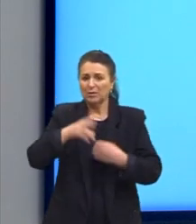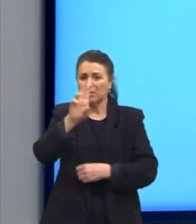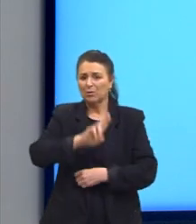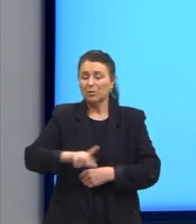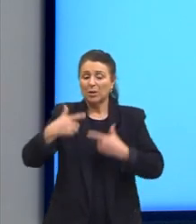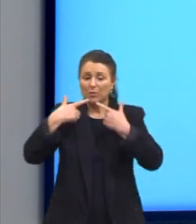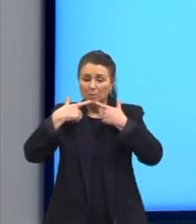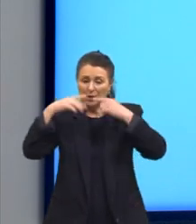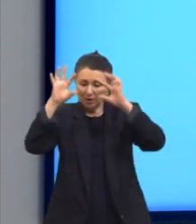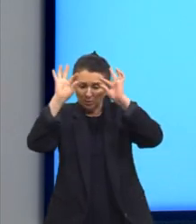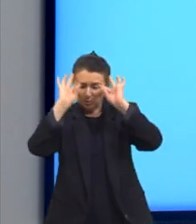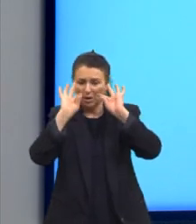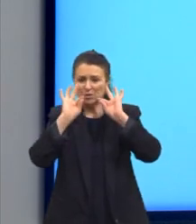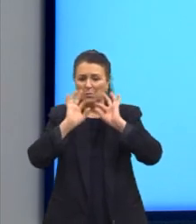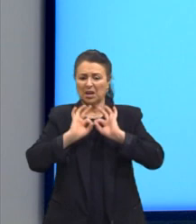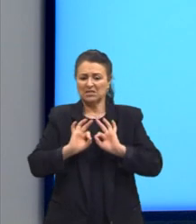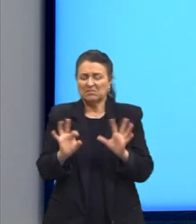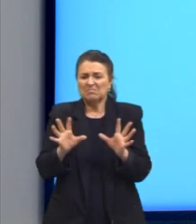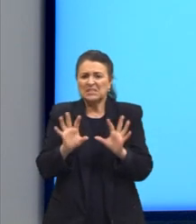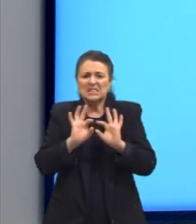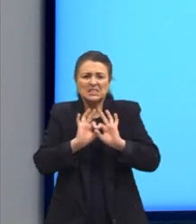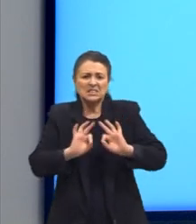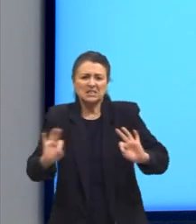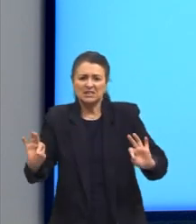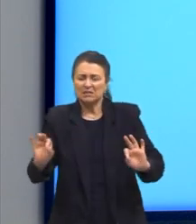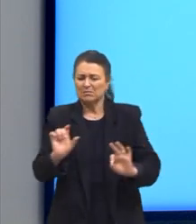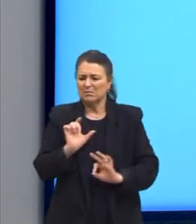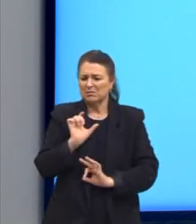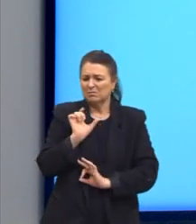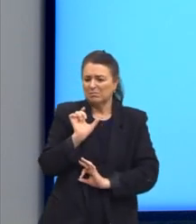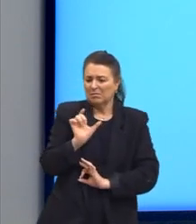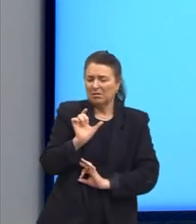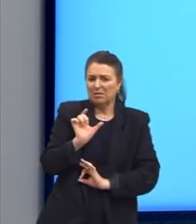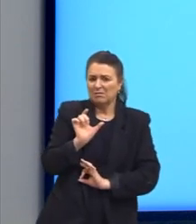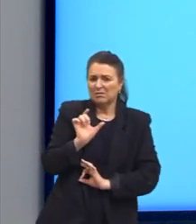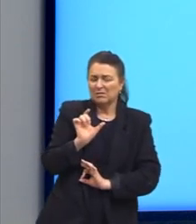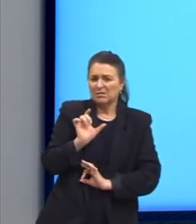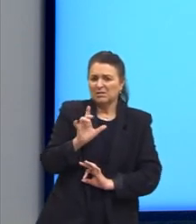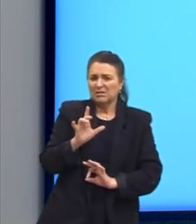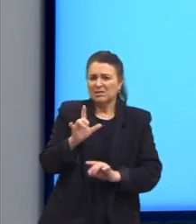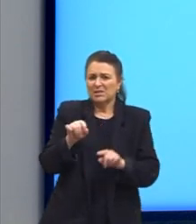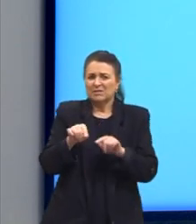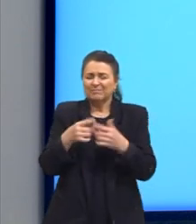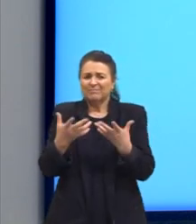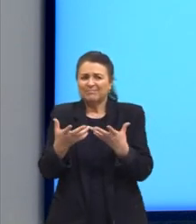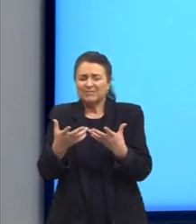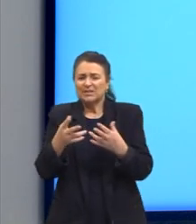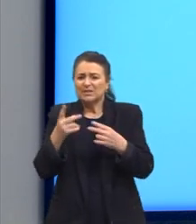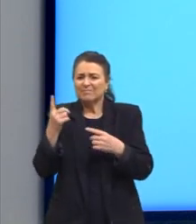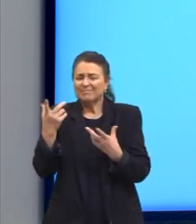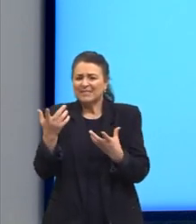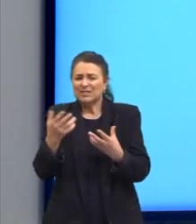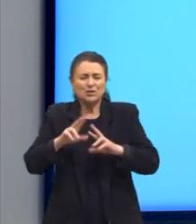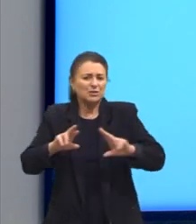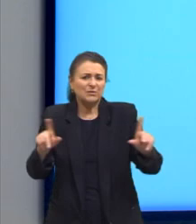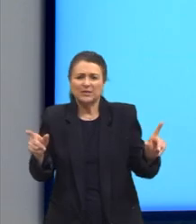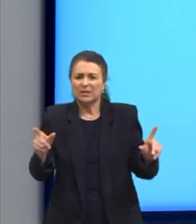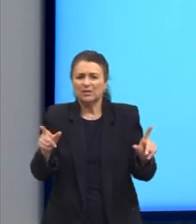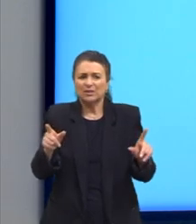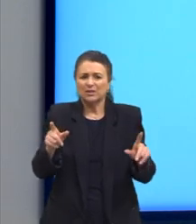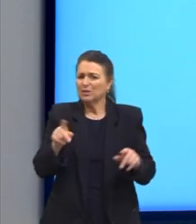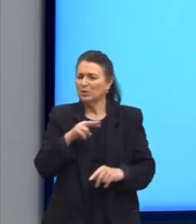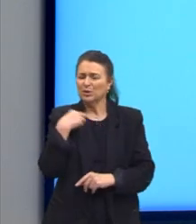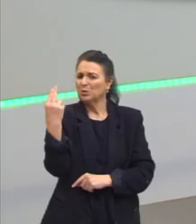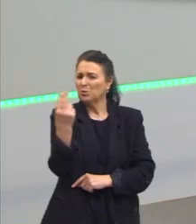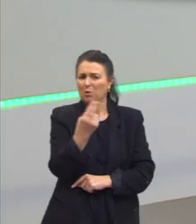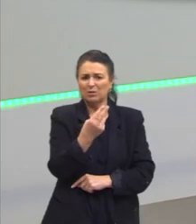mais fria, até palavras mais baixas, assim. Ele utilizava palavras que, geralmente, a gente não